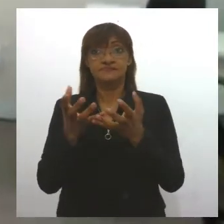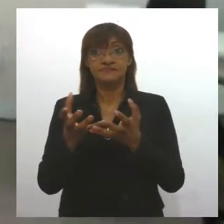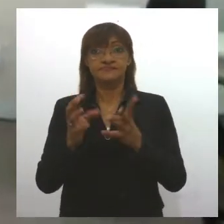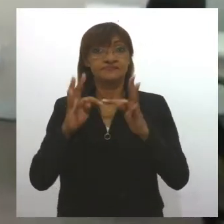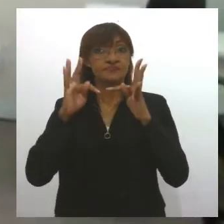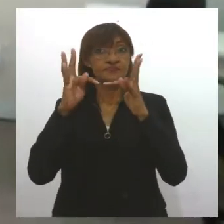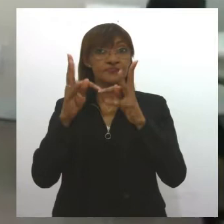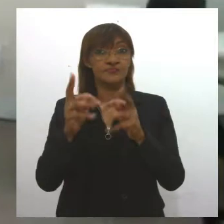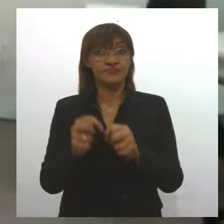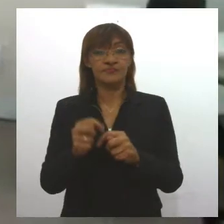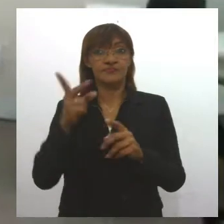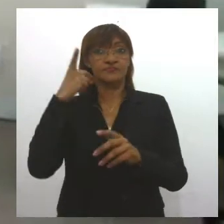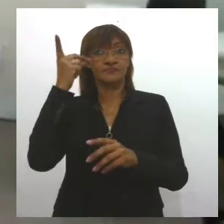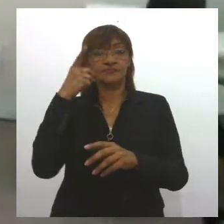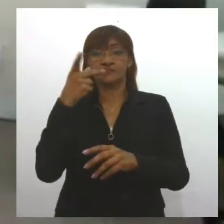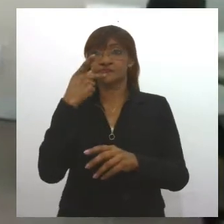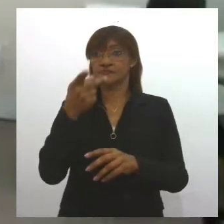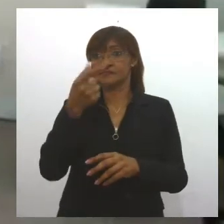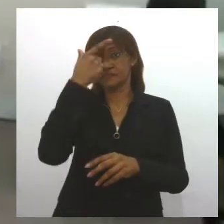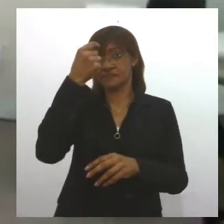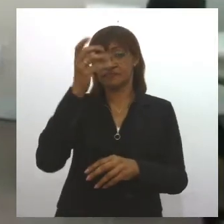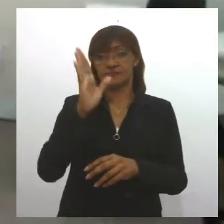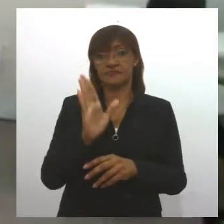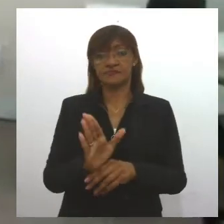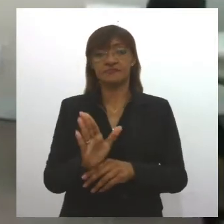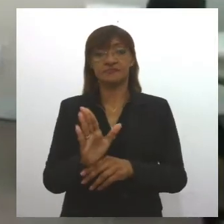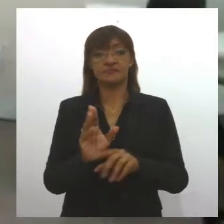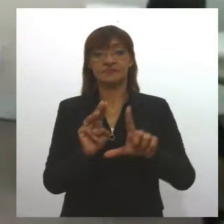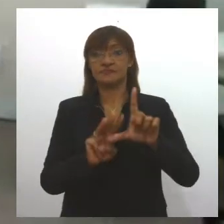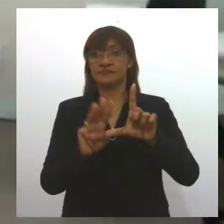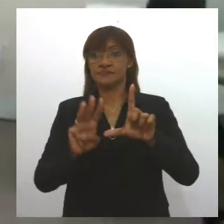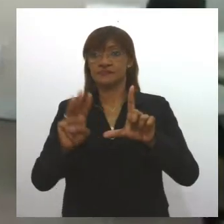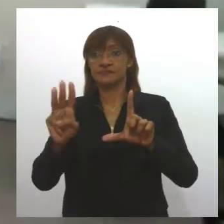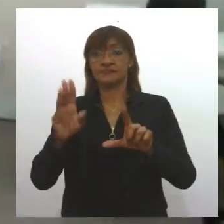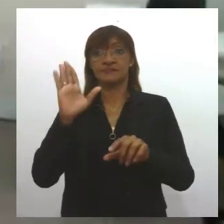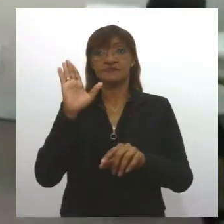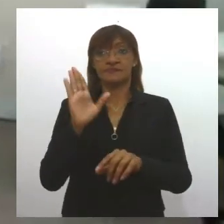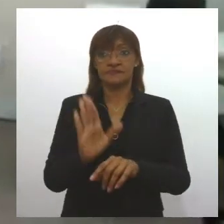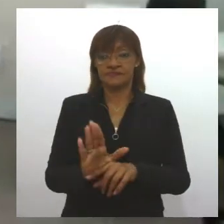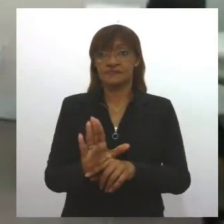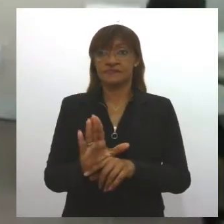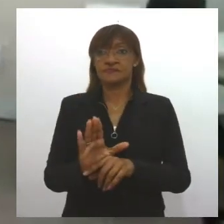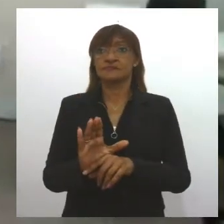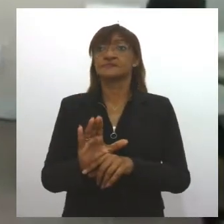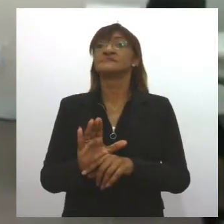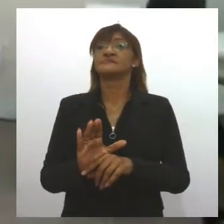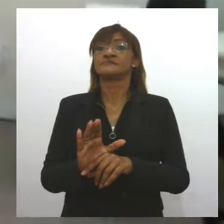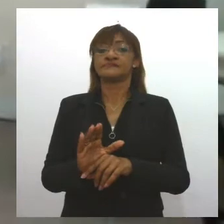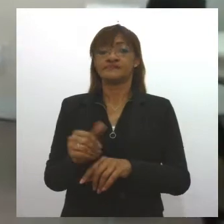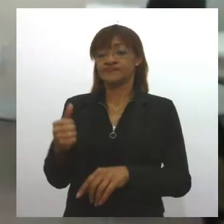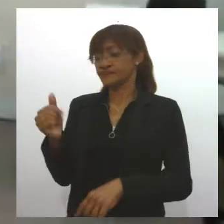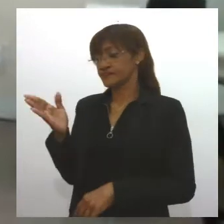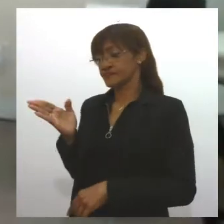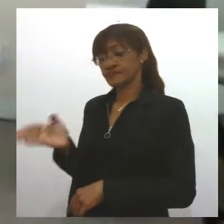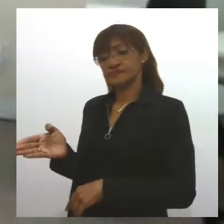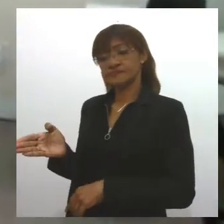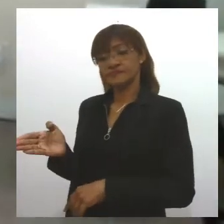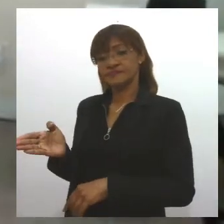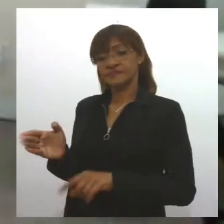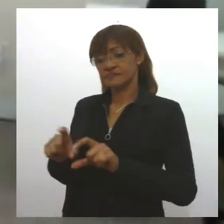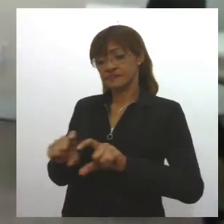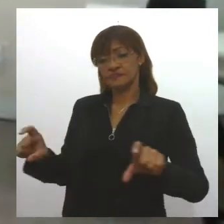proposição do deputado estadual Jefferson Andrade está lá no site da Agência de Notícias Alese, no endereço al.se